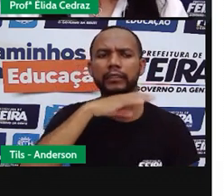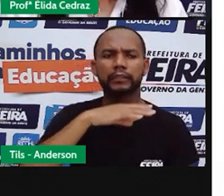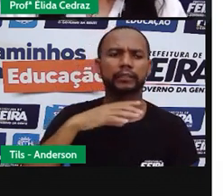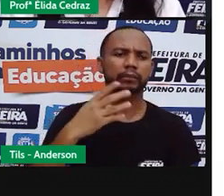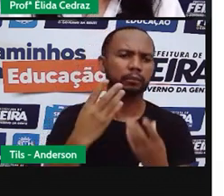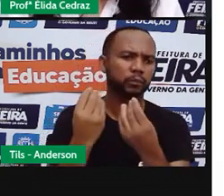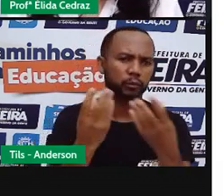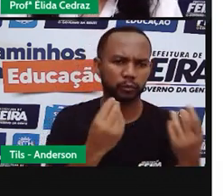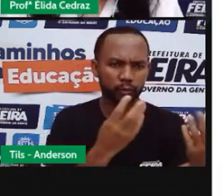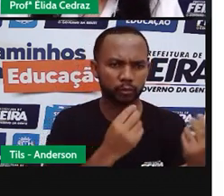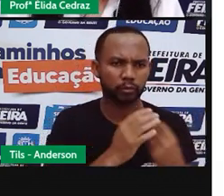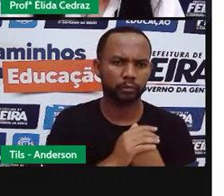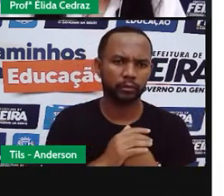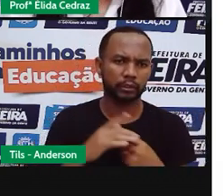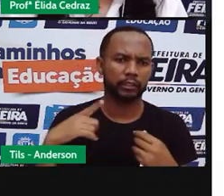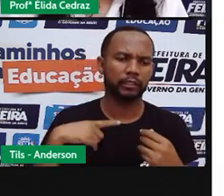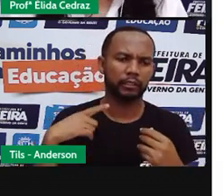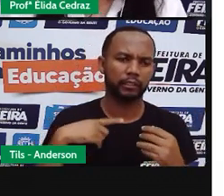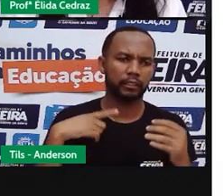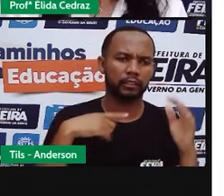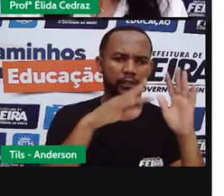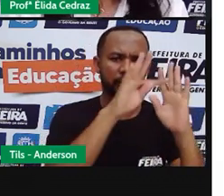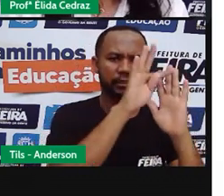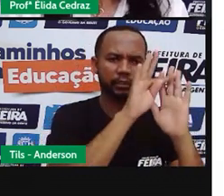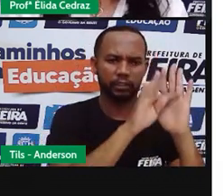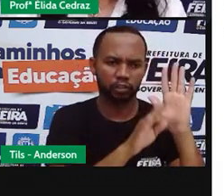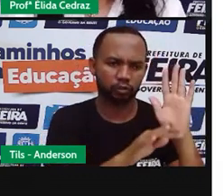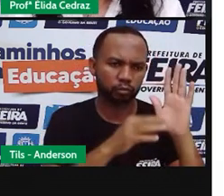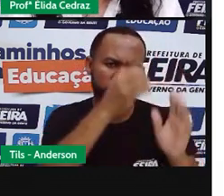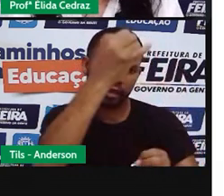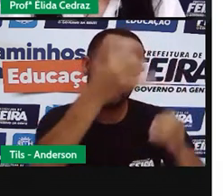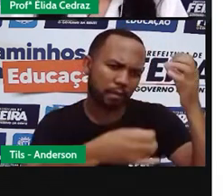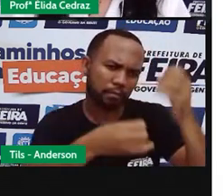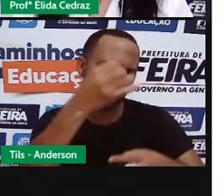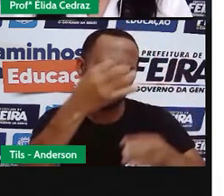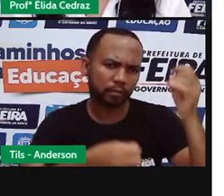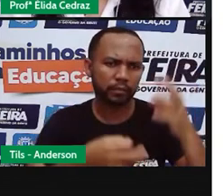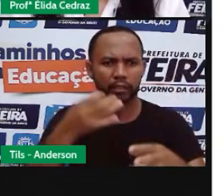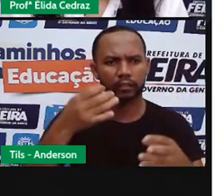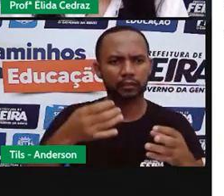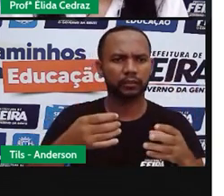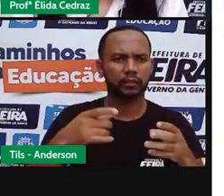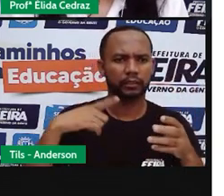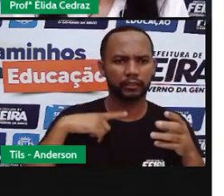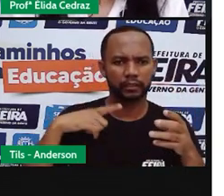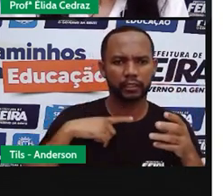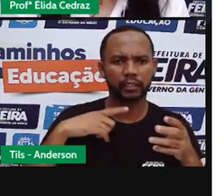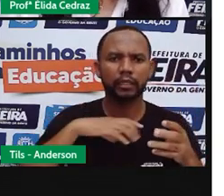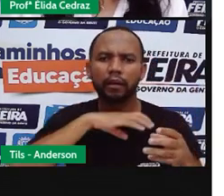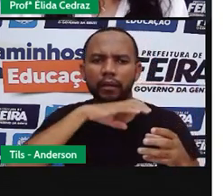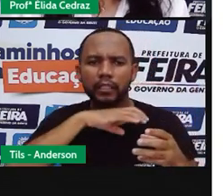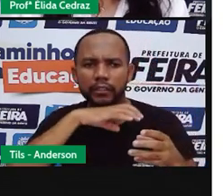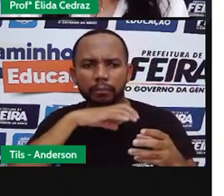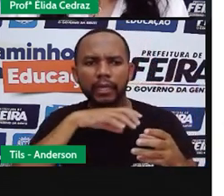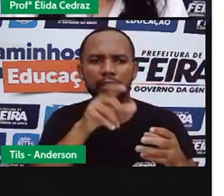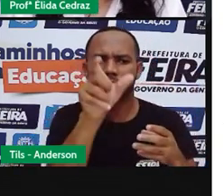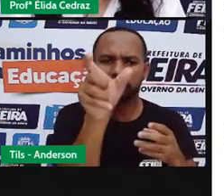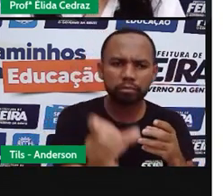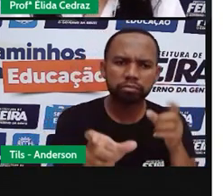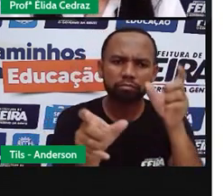ambos. Eles são textos narrativos. Animais como personagem.